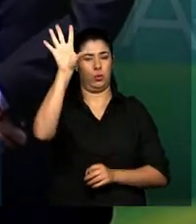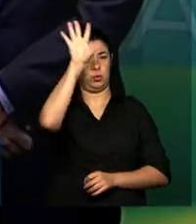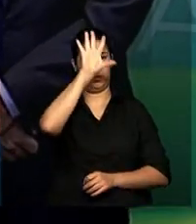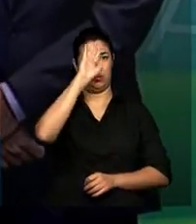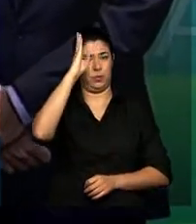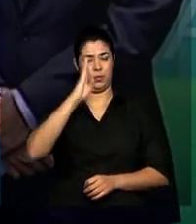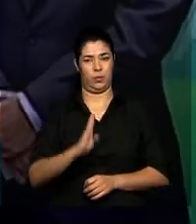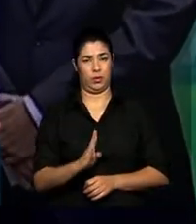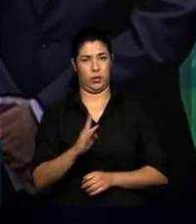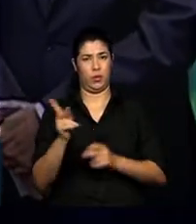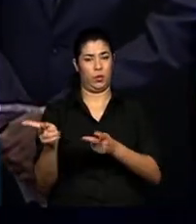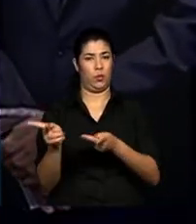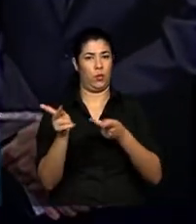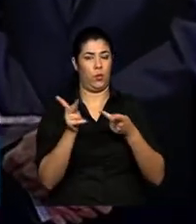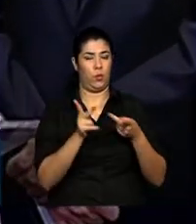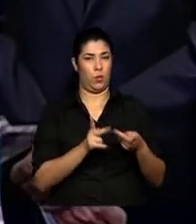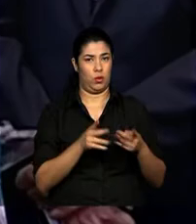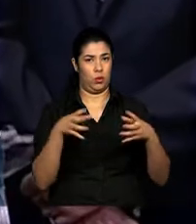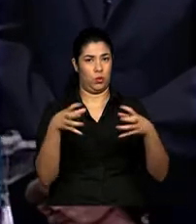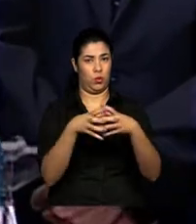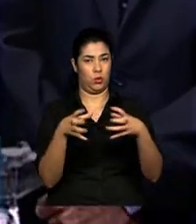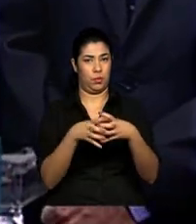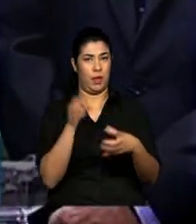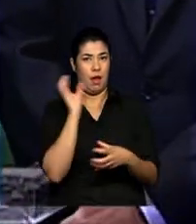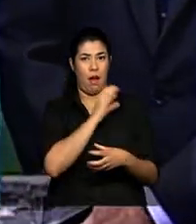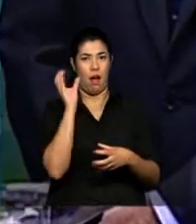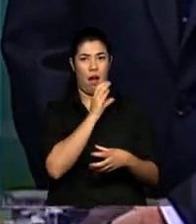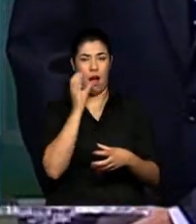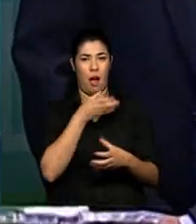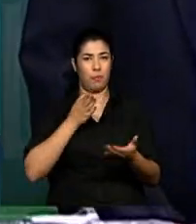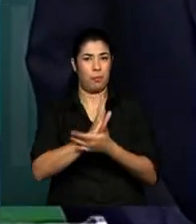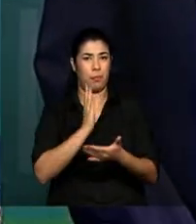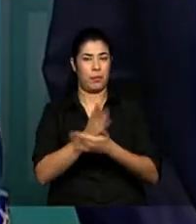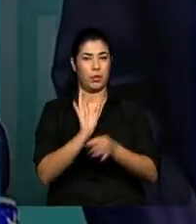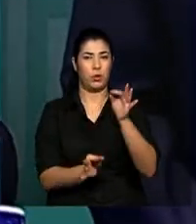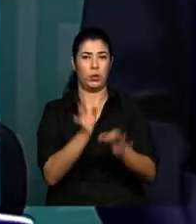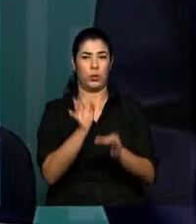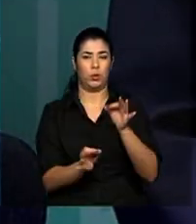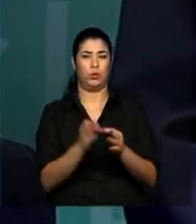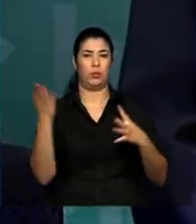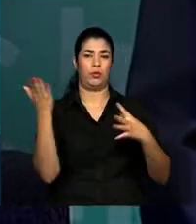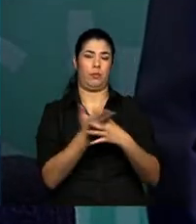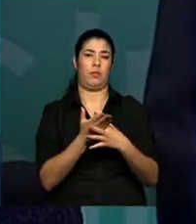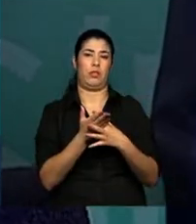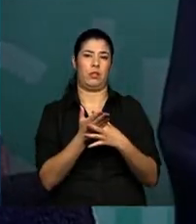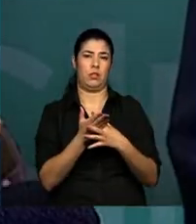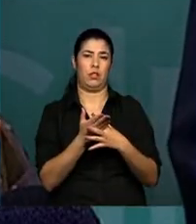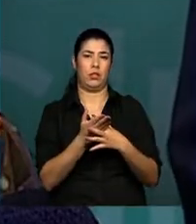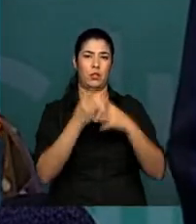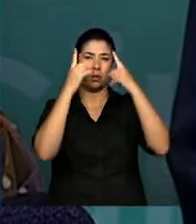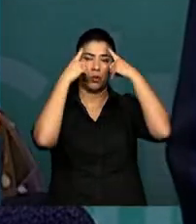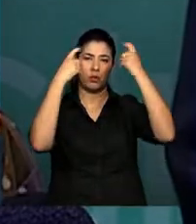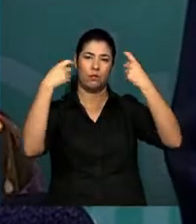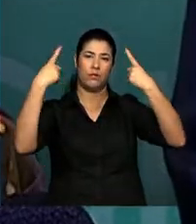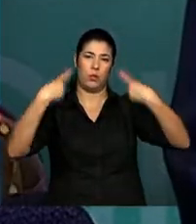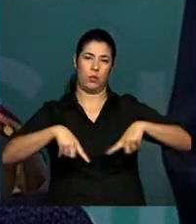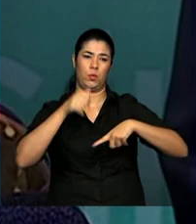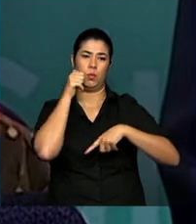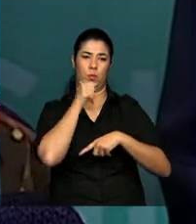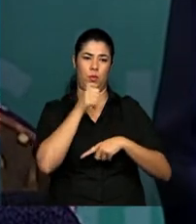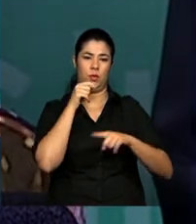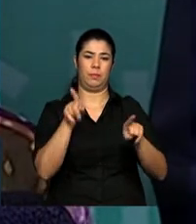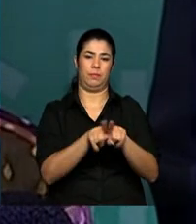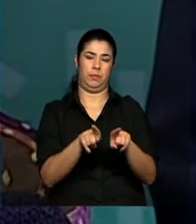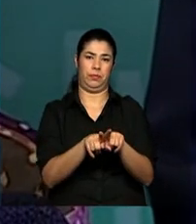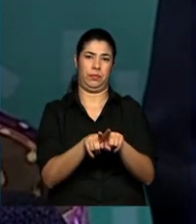para acelerar os processos, o julgamento dos processos de violência contra as mulheres.